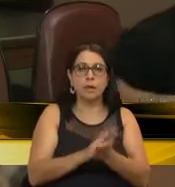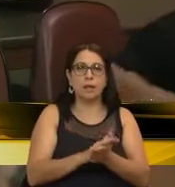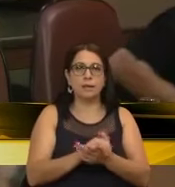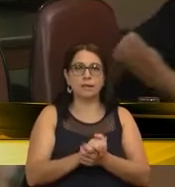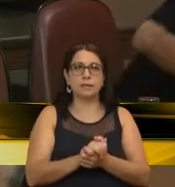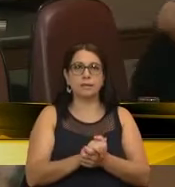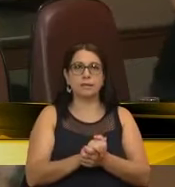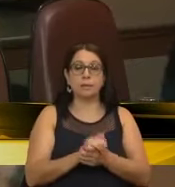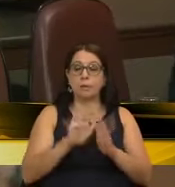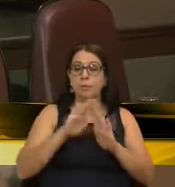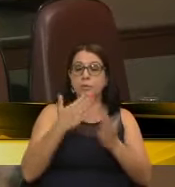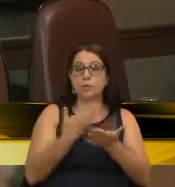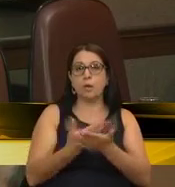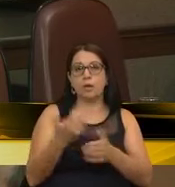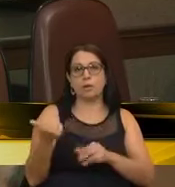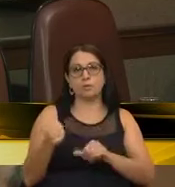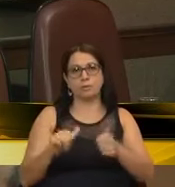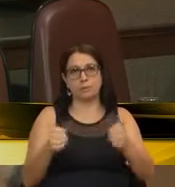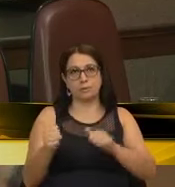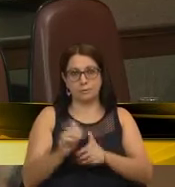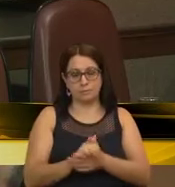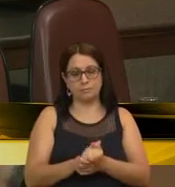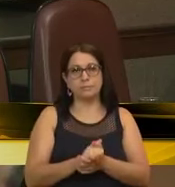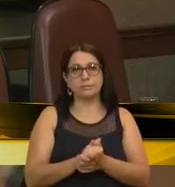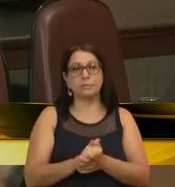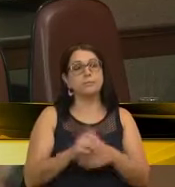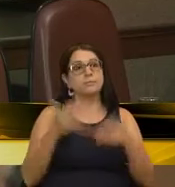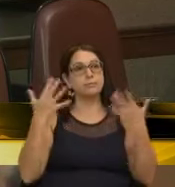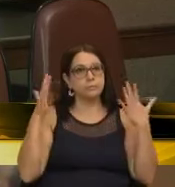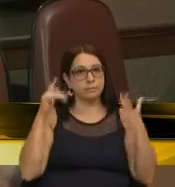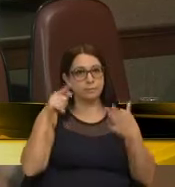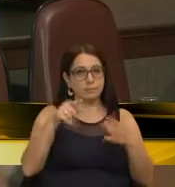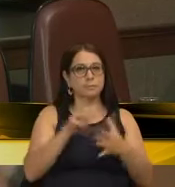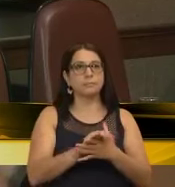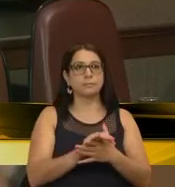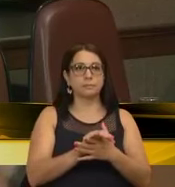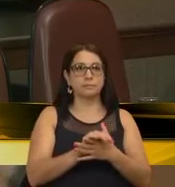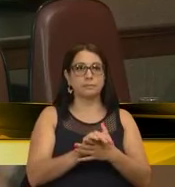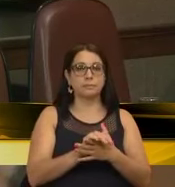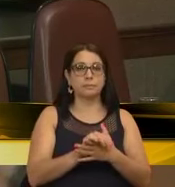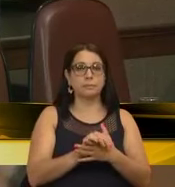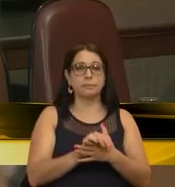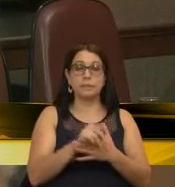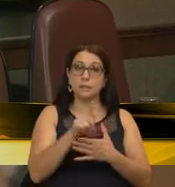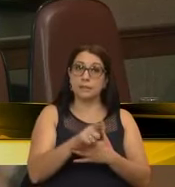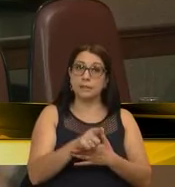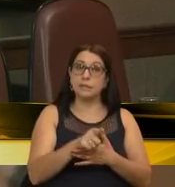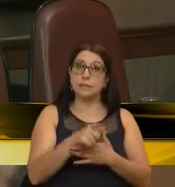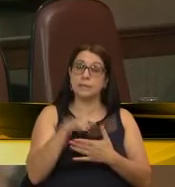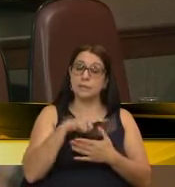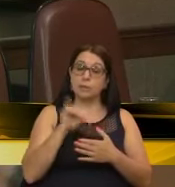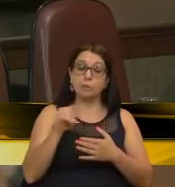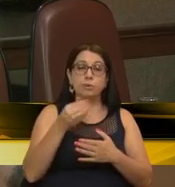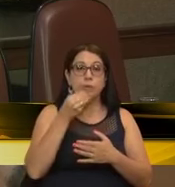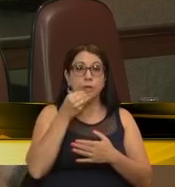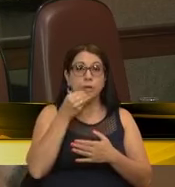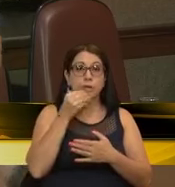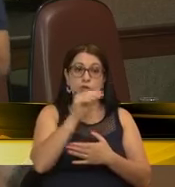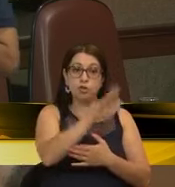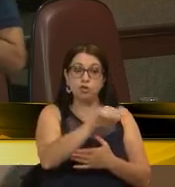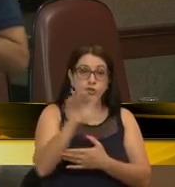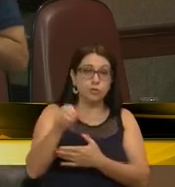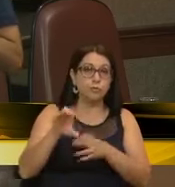estão querendo uma escola de qualidade. Então, parabéns a vocês que estão nessa iniciativa, que têm a oportunidade de fazer o chamamento para a